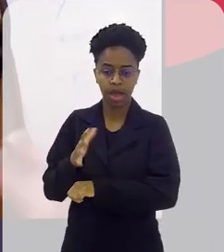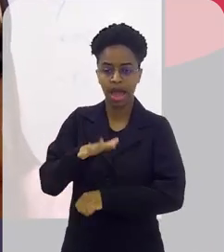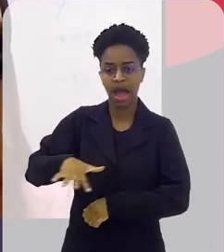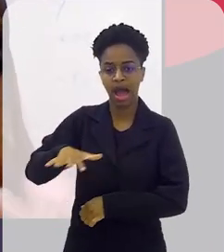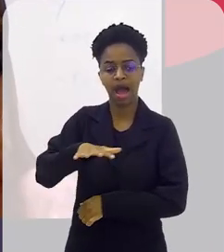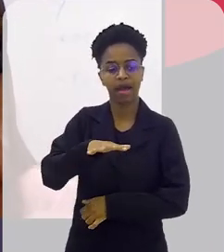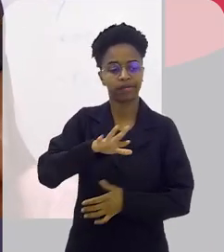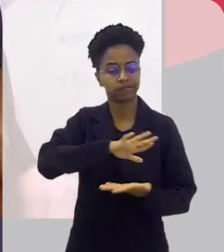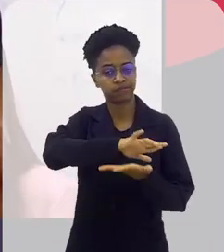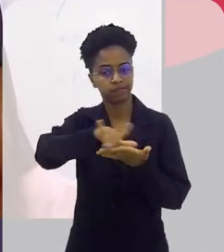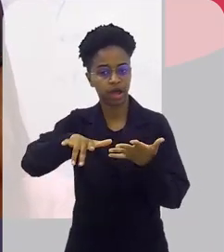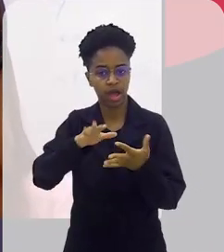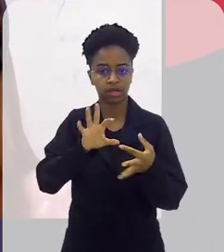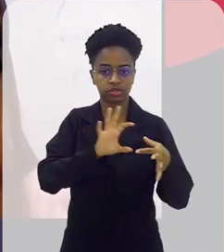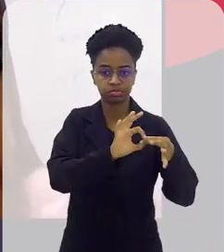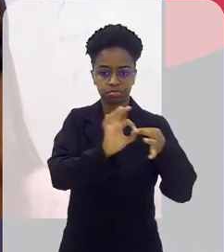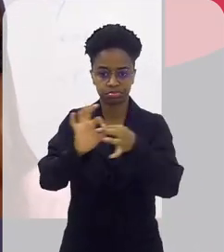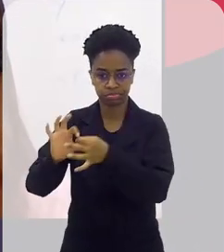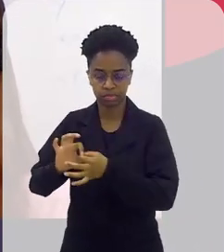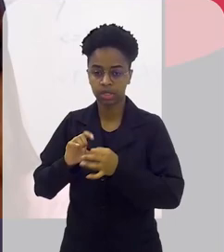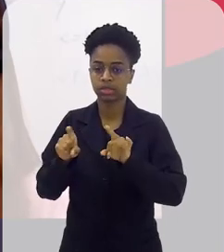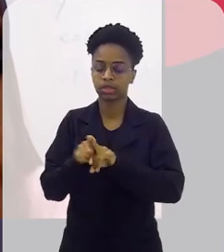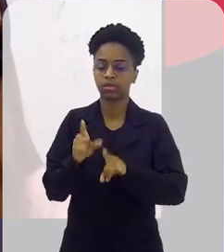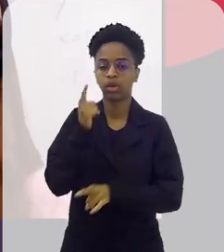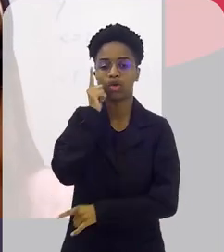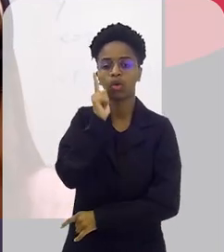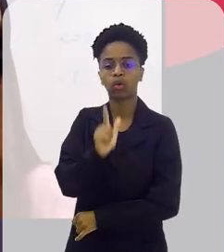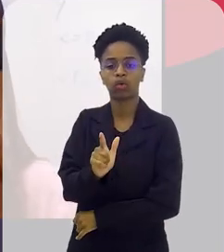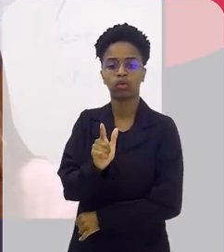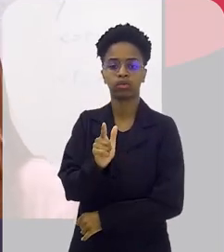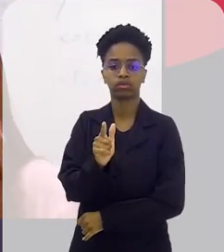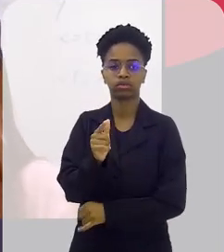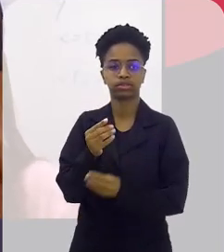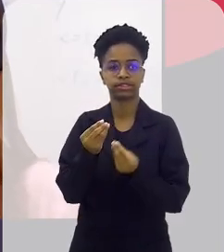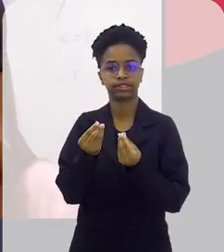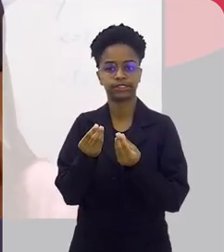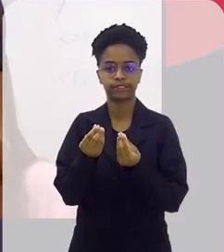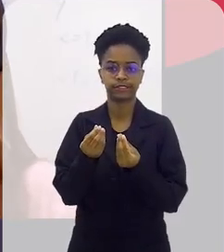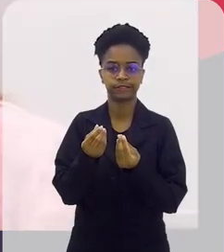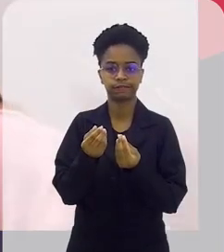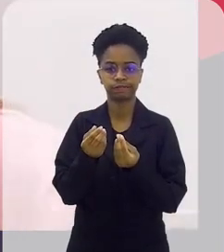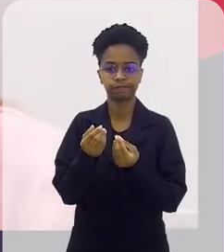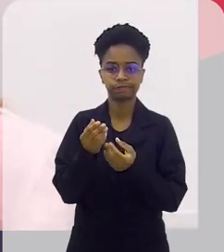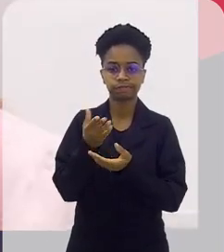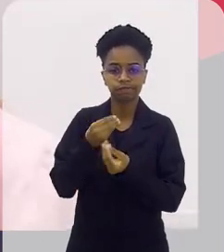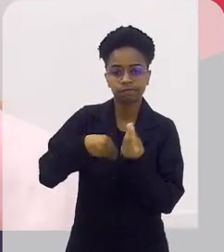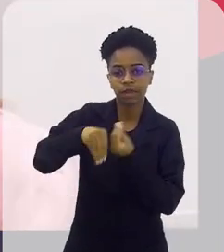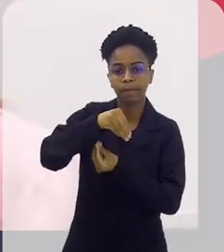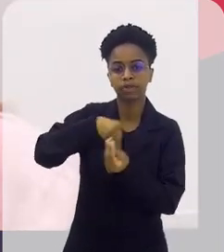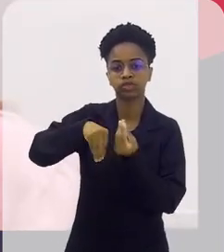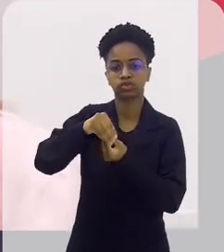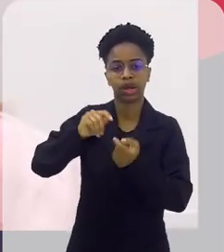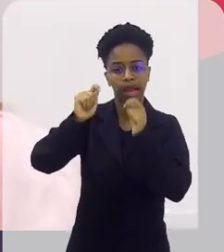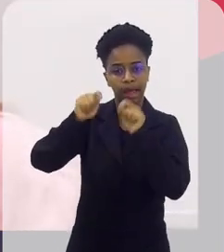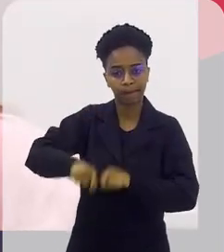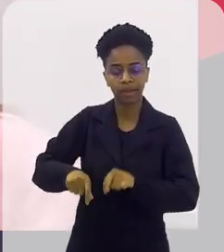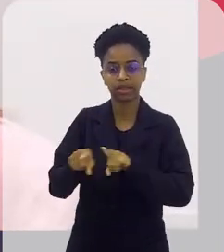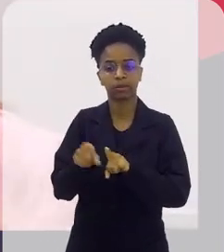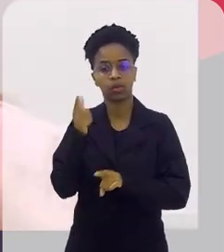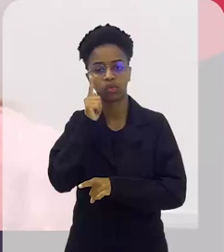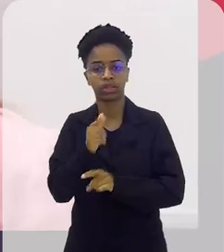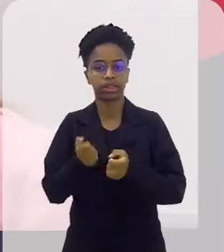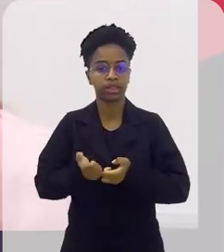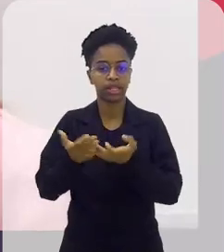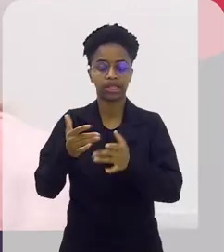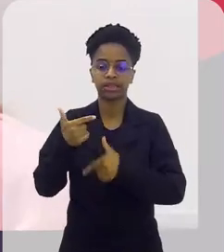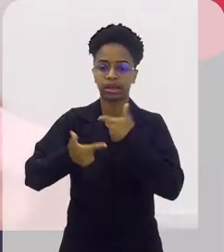tem diferentes áreas de atuação, e a gente consegue uma sinergia dessas competências para poder